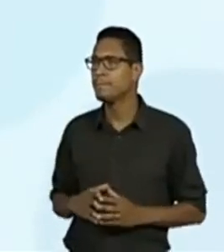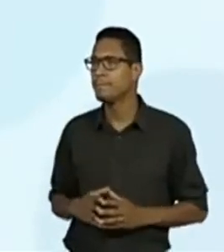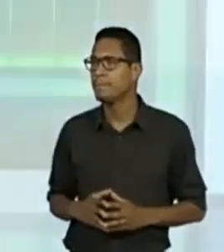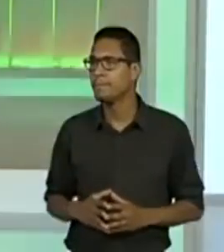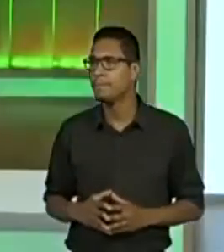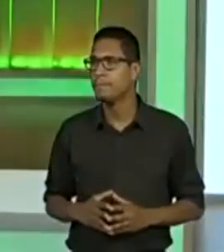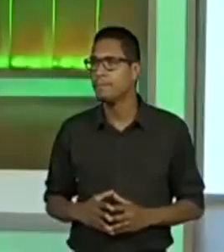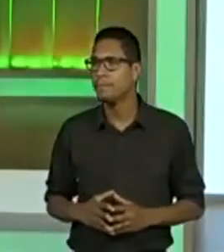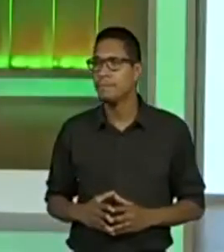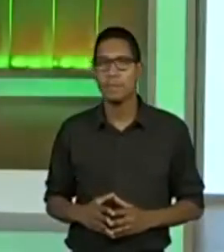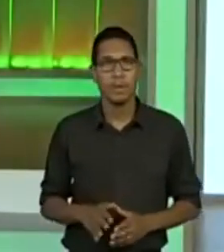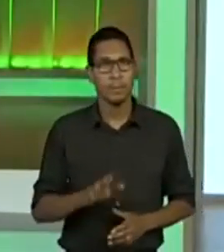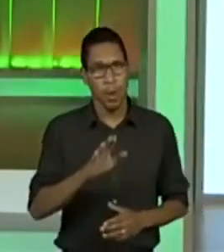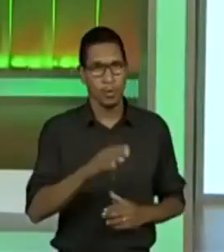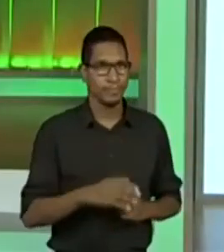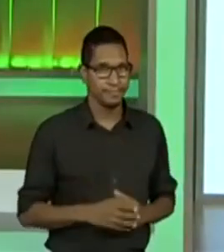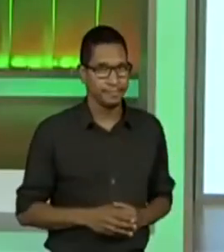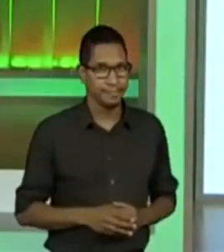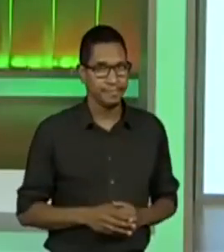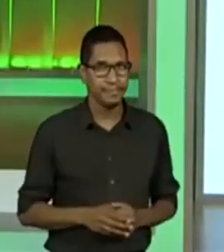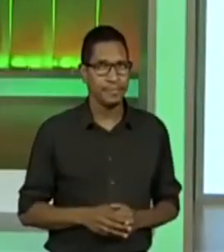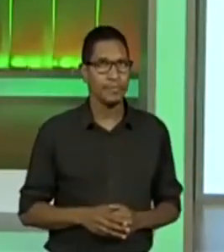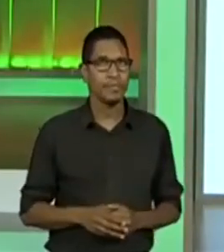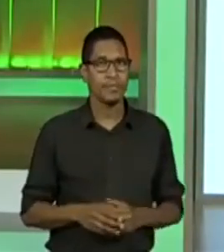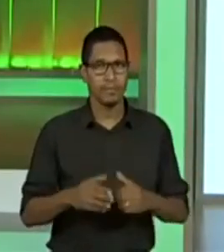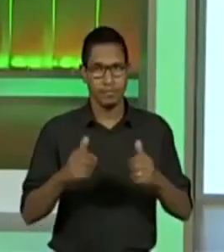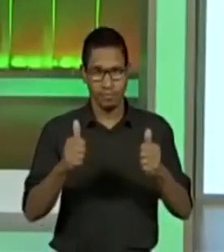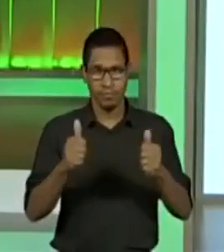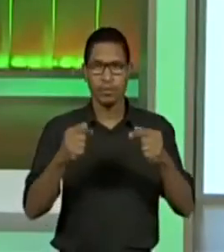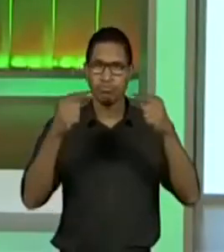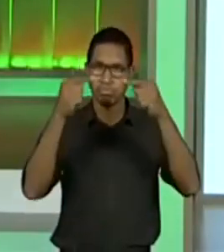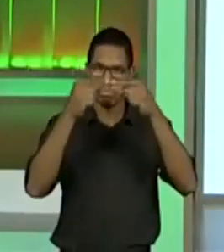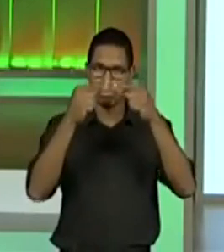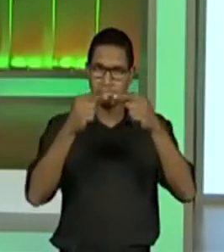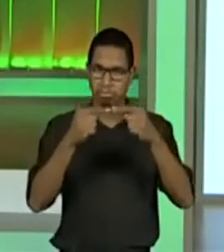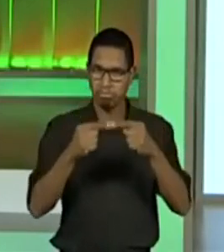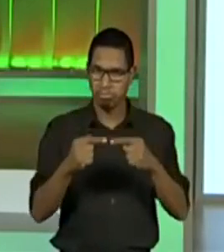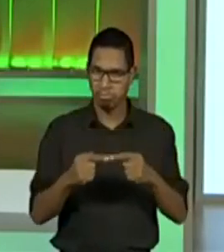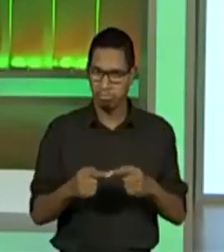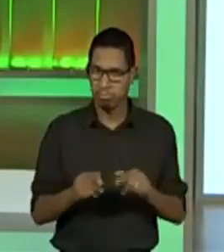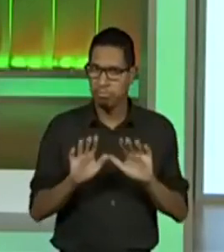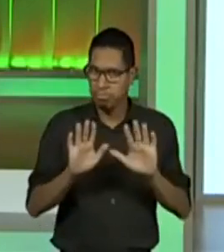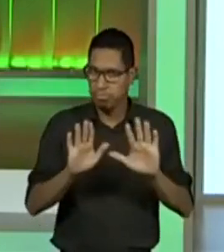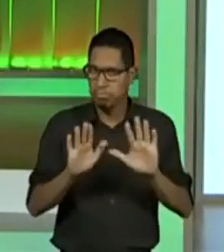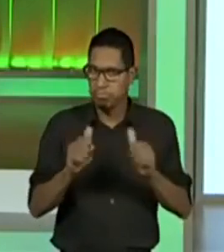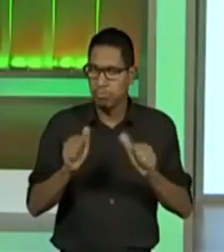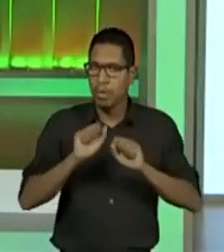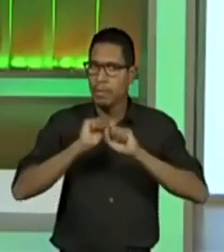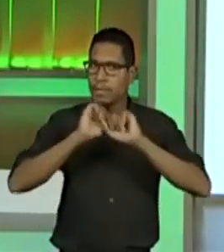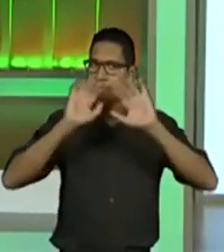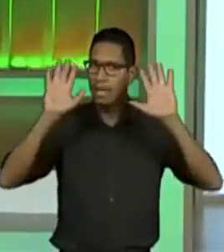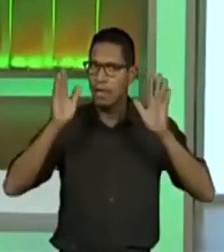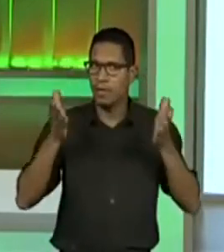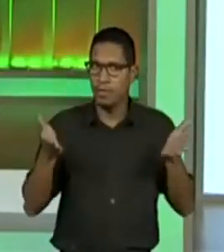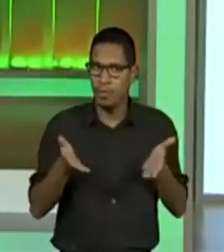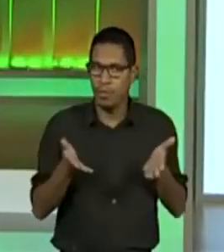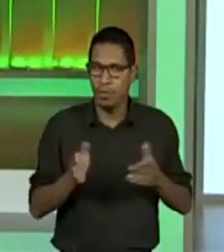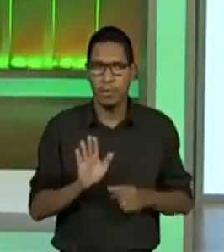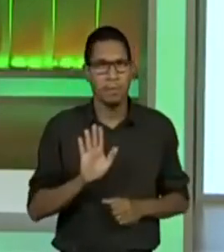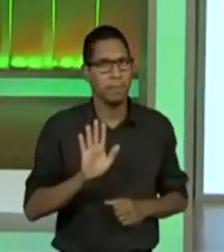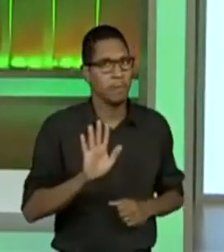Por enquanto, o nós temos? Está coerente. Aparentemente está coerente. Agora,